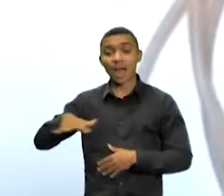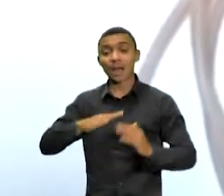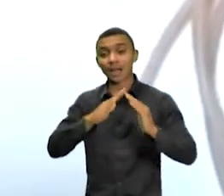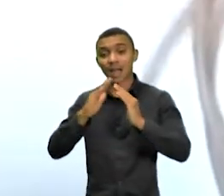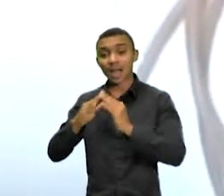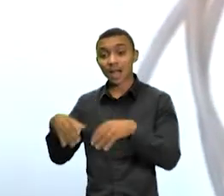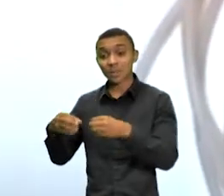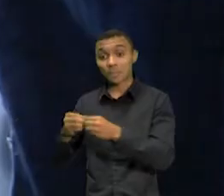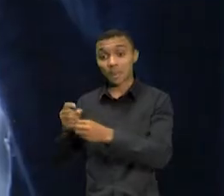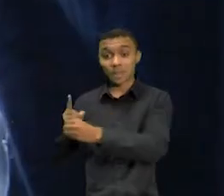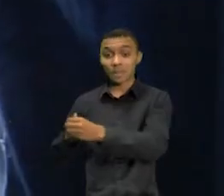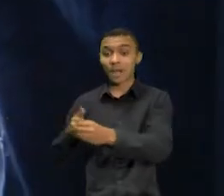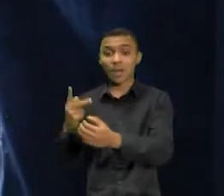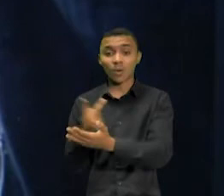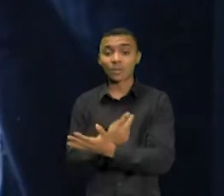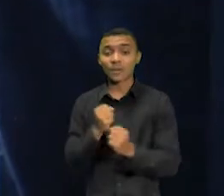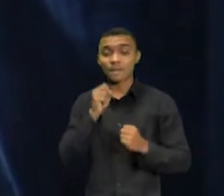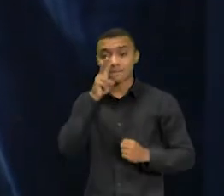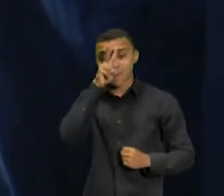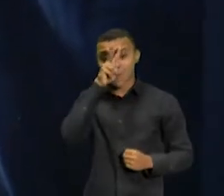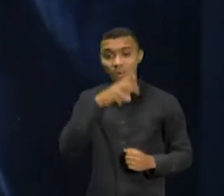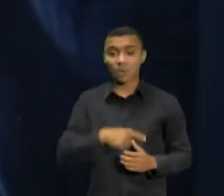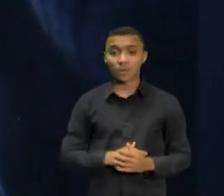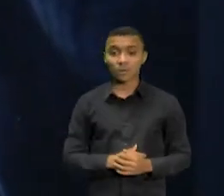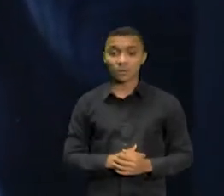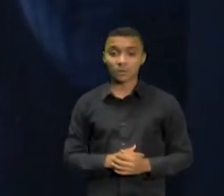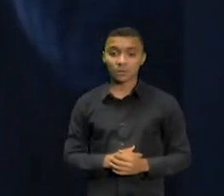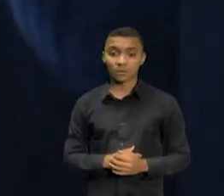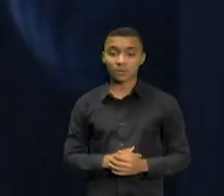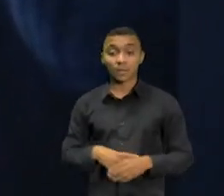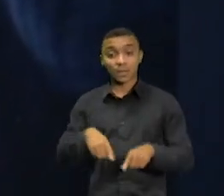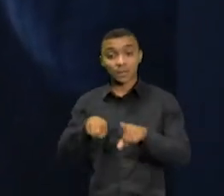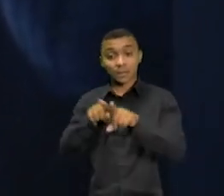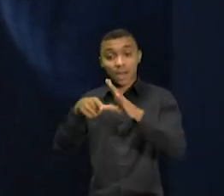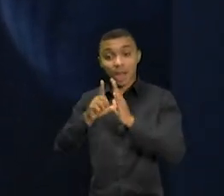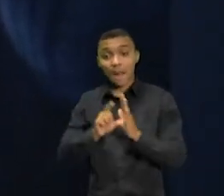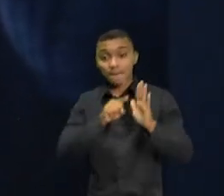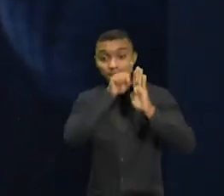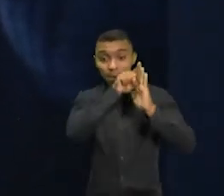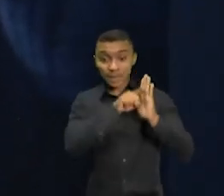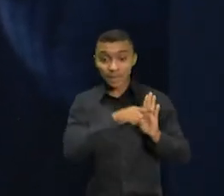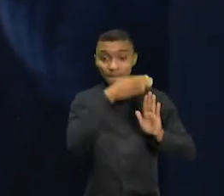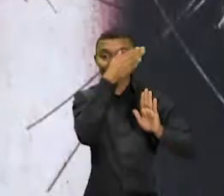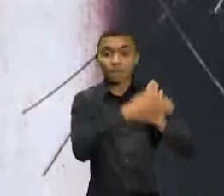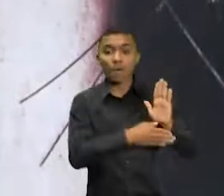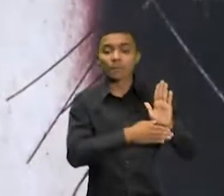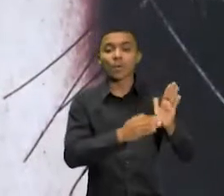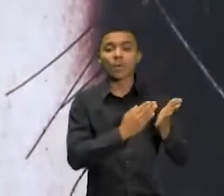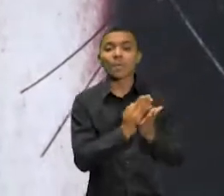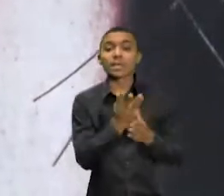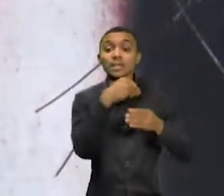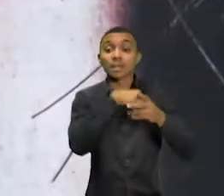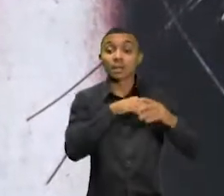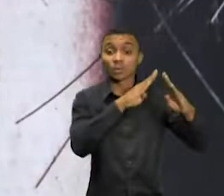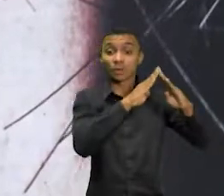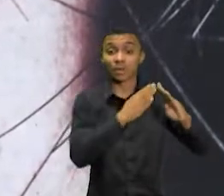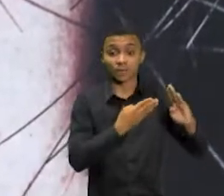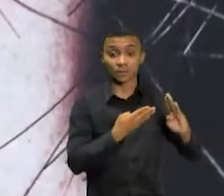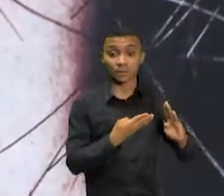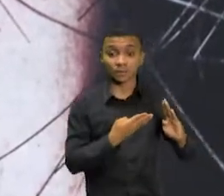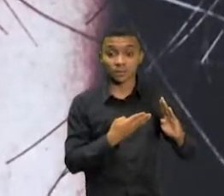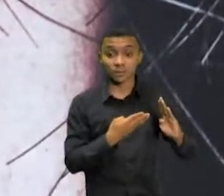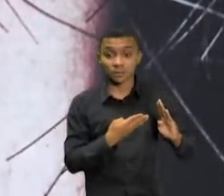assim à vista. A pesquisa revela ainda que muitas vezes a violência vem do próprio companheiro. Segundo a Comissão